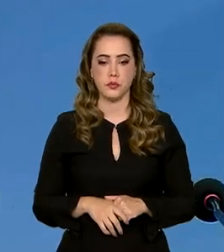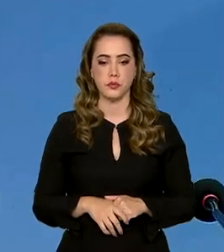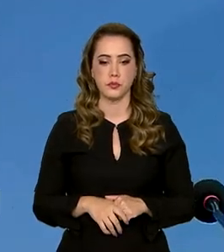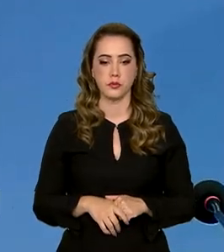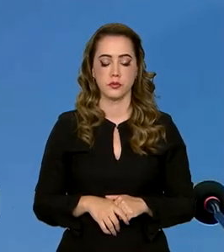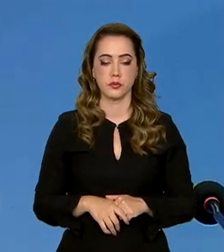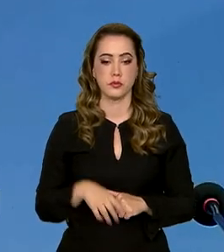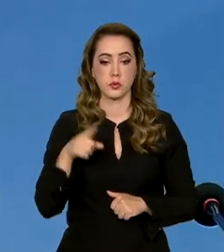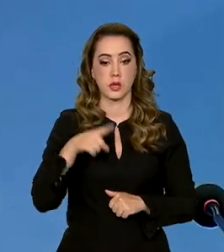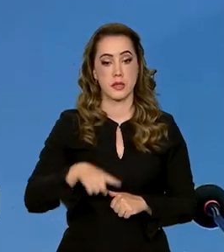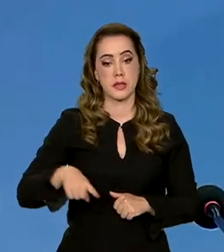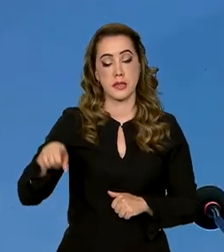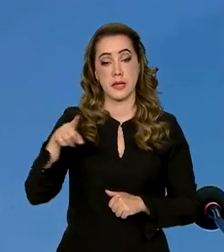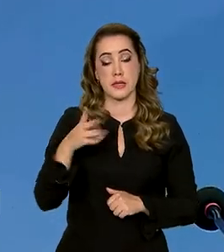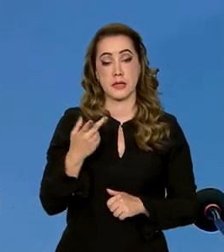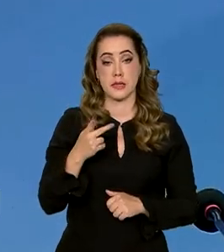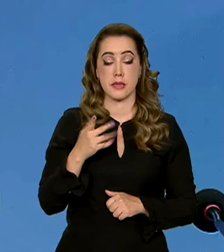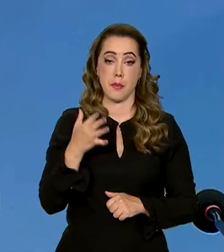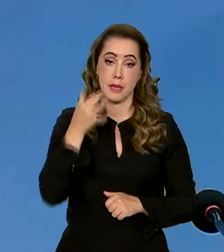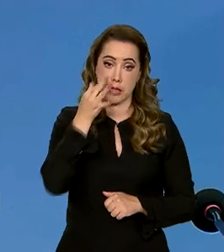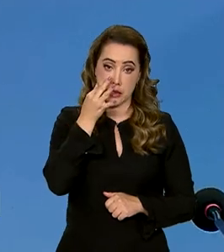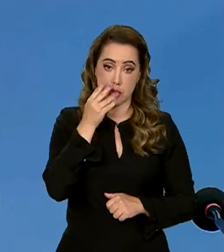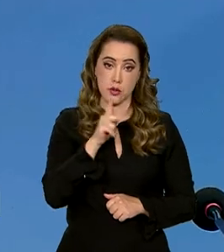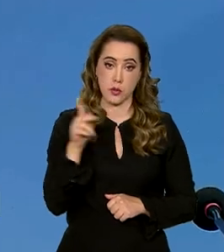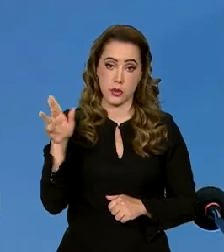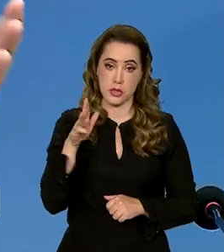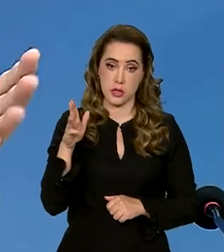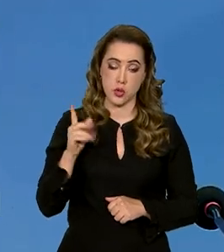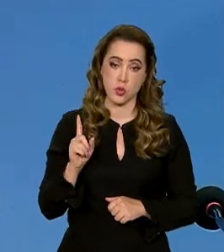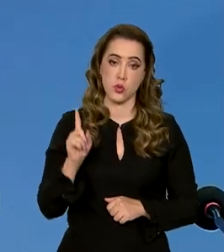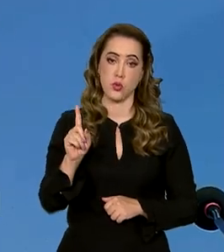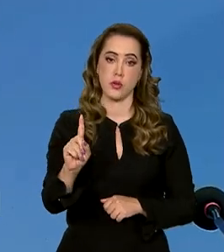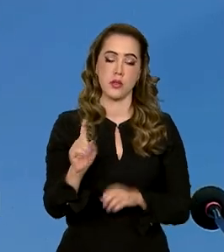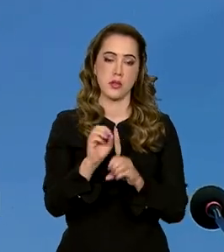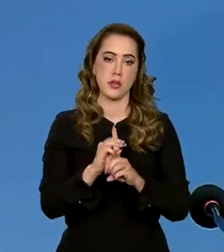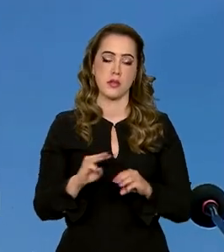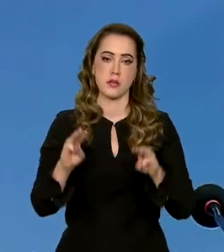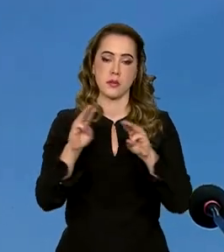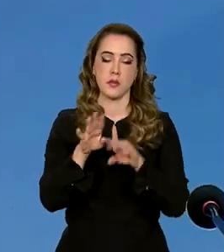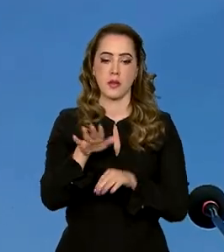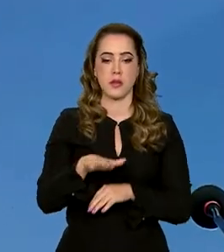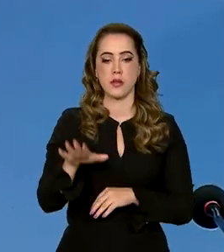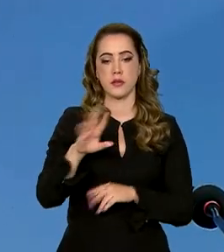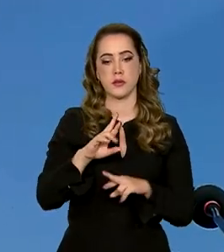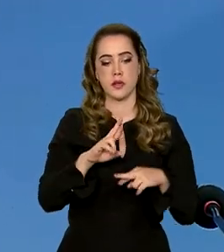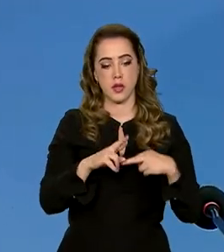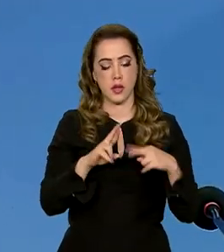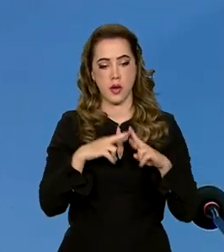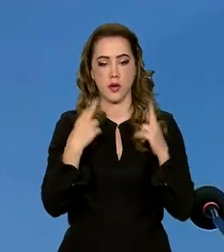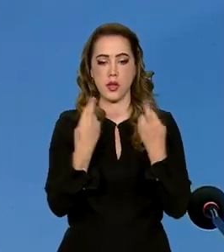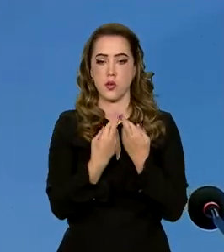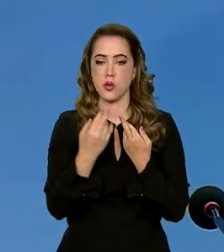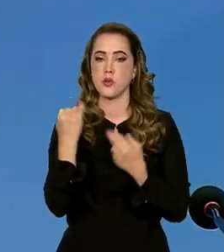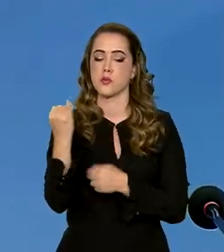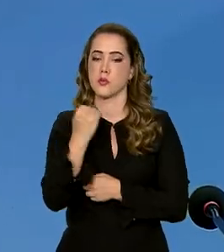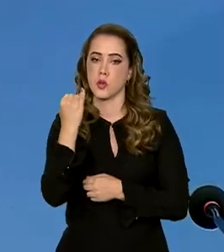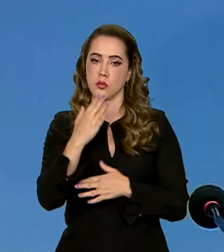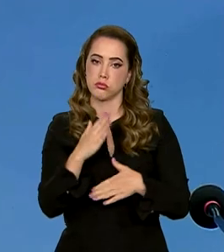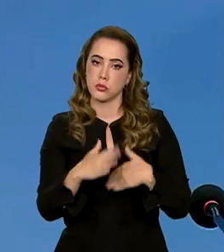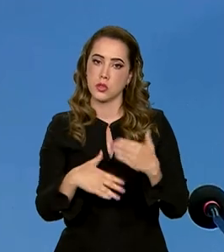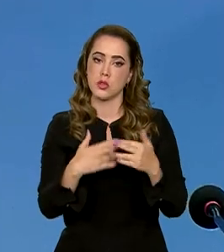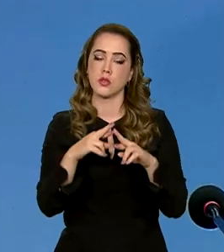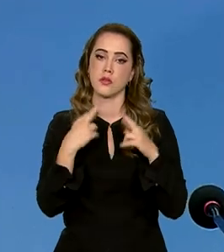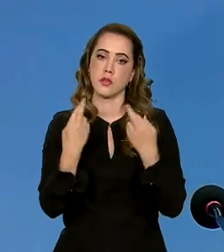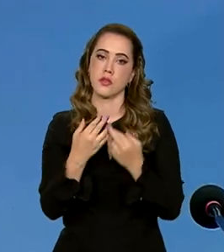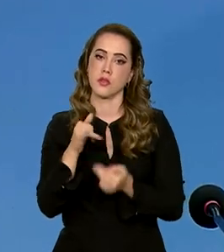Essa presença na Assembleia Geral está se seguindo, como vocês viram, uma sequência de reuniões importantes. Tínhamos